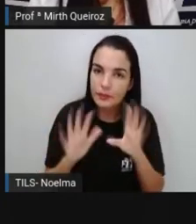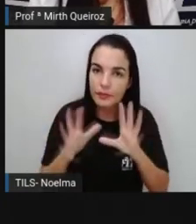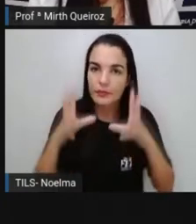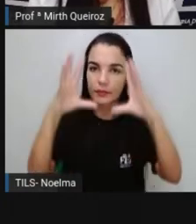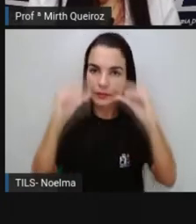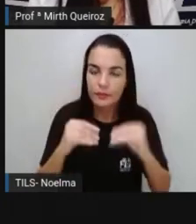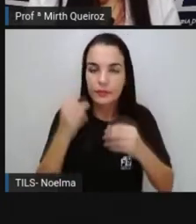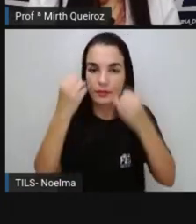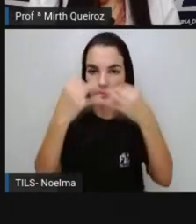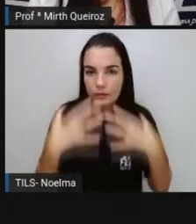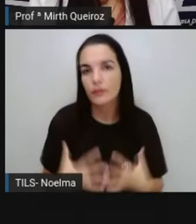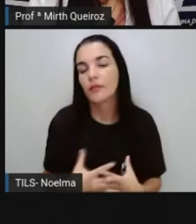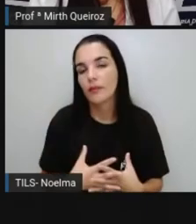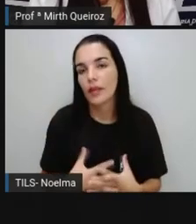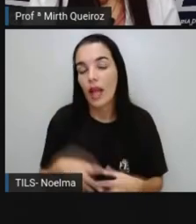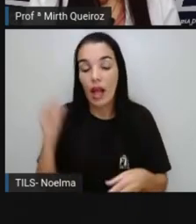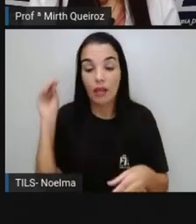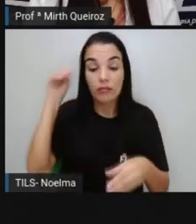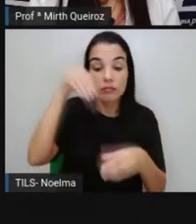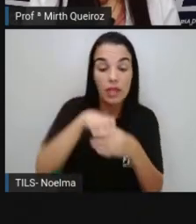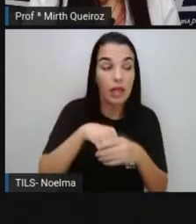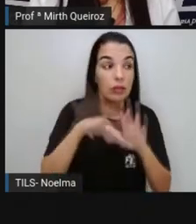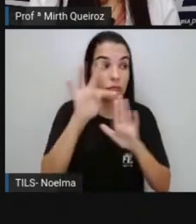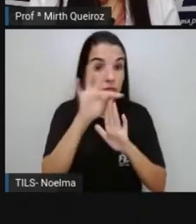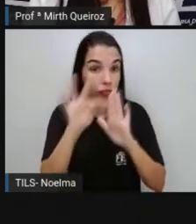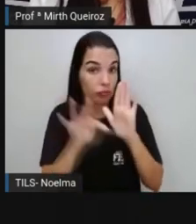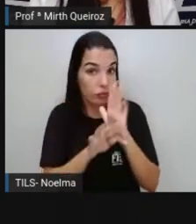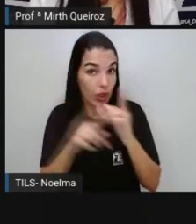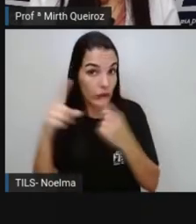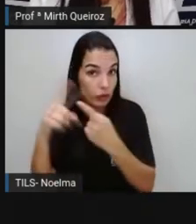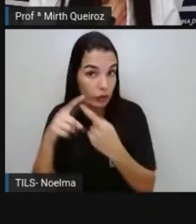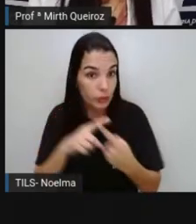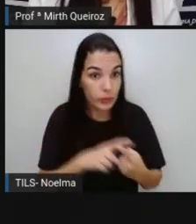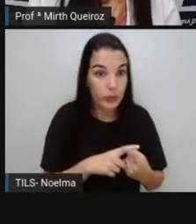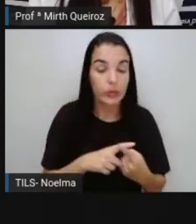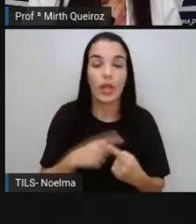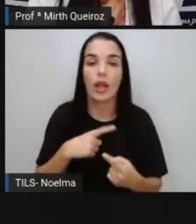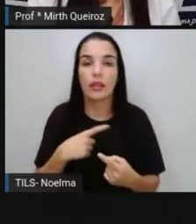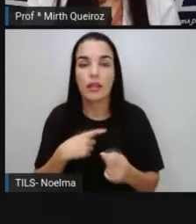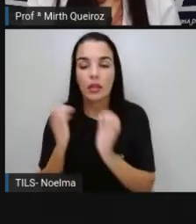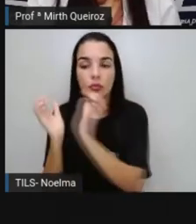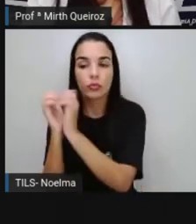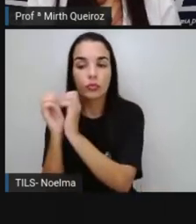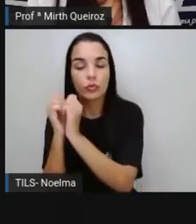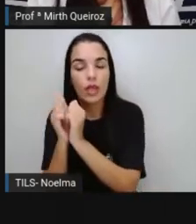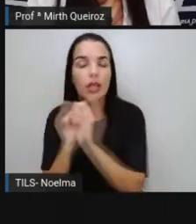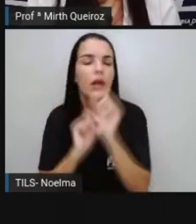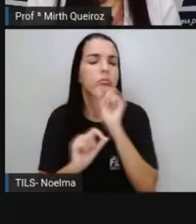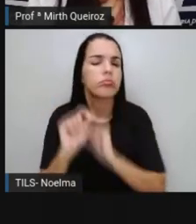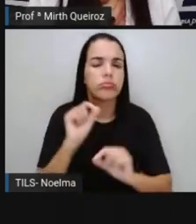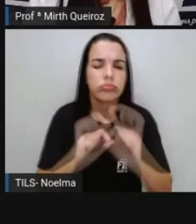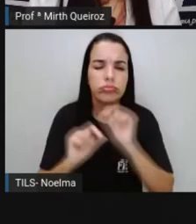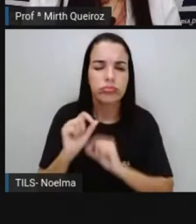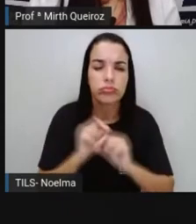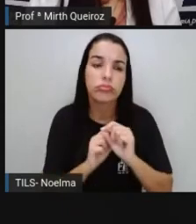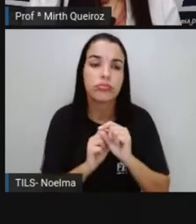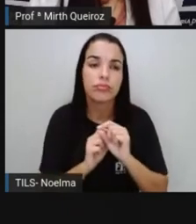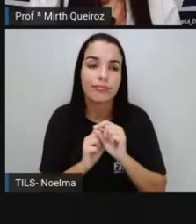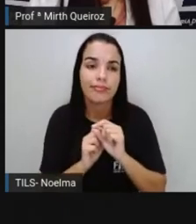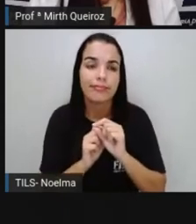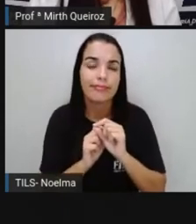de textos. Dentro desses três tipos de textos, nós temos os gêneros textuais. O